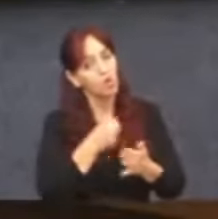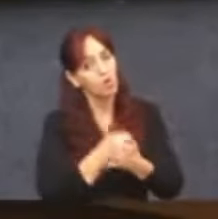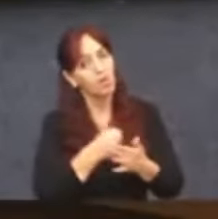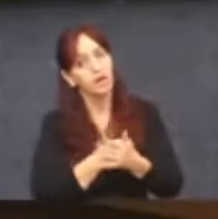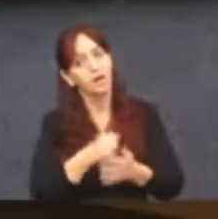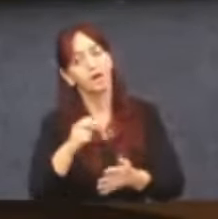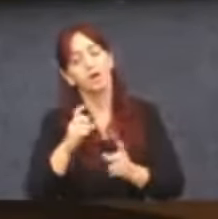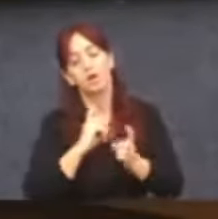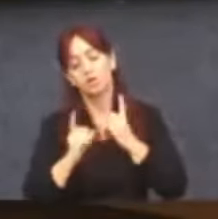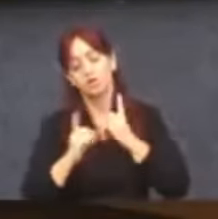o real diálogo. Obrigado, presidente.